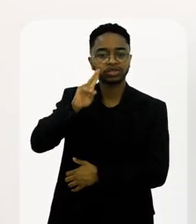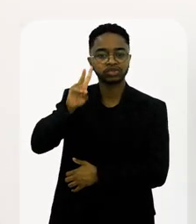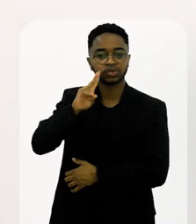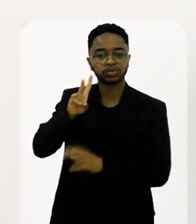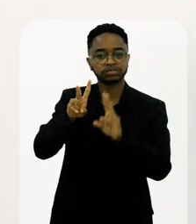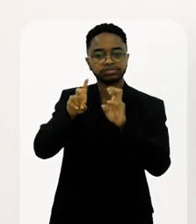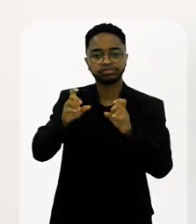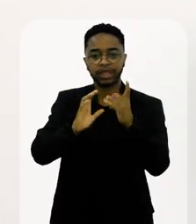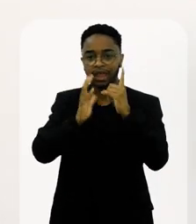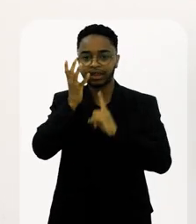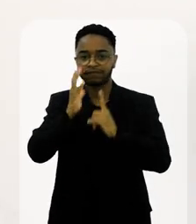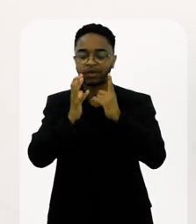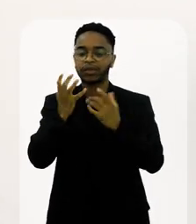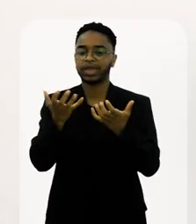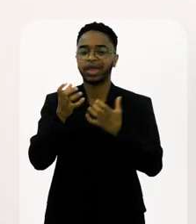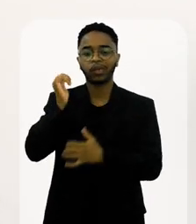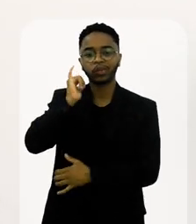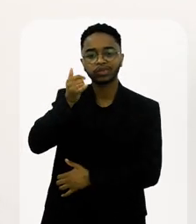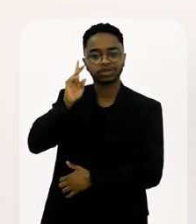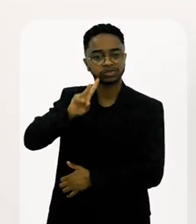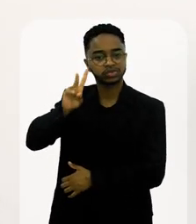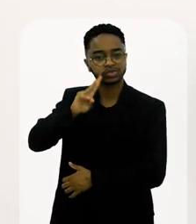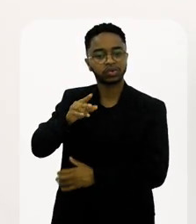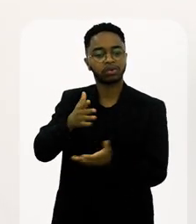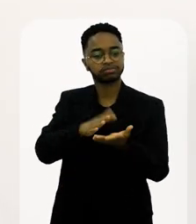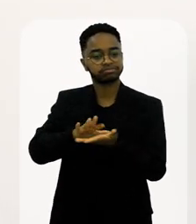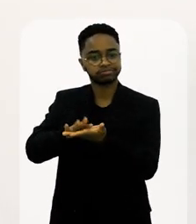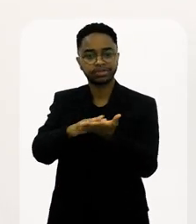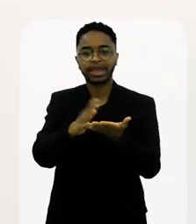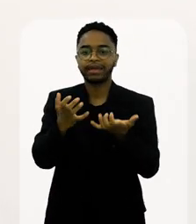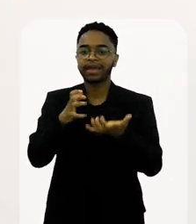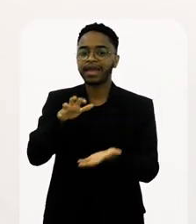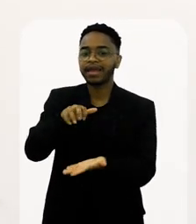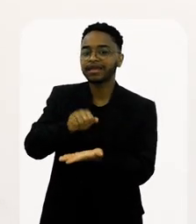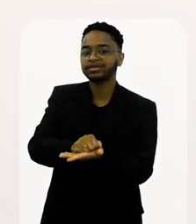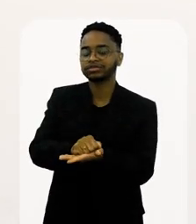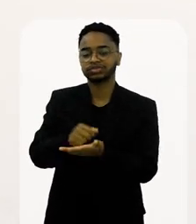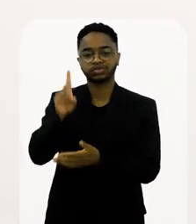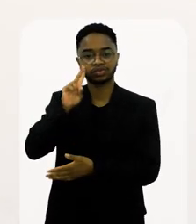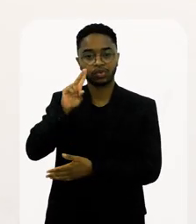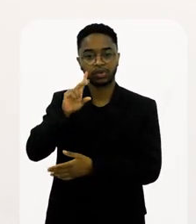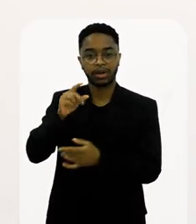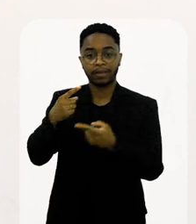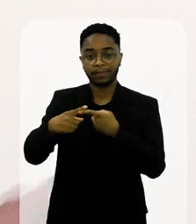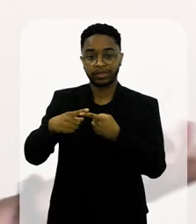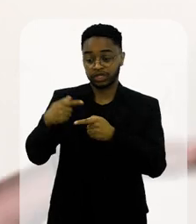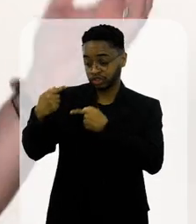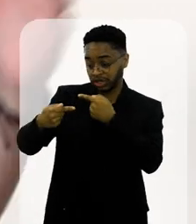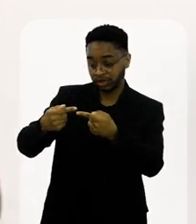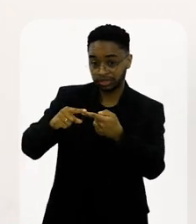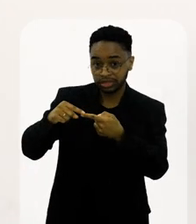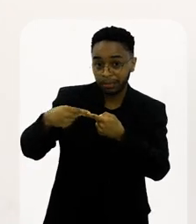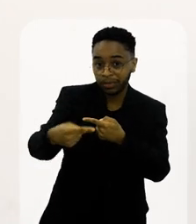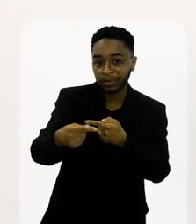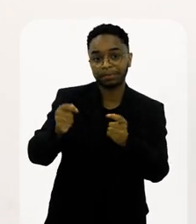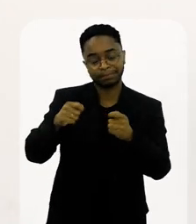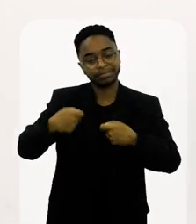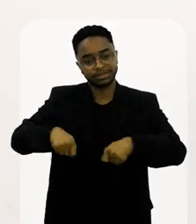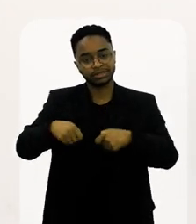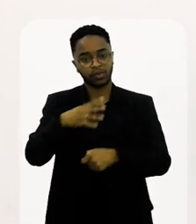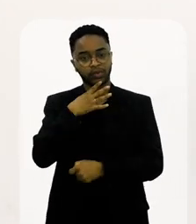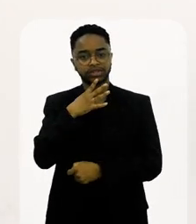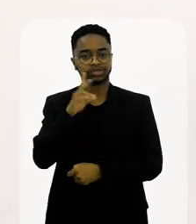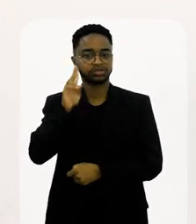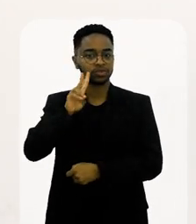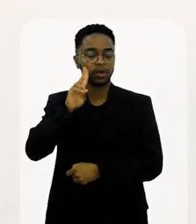as histórias do carnaval, que quer contar as histórias dos sambistas, que quer registrar essa história para que quem venha depois conheça essa